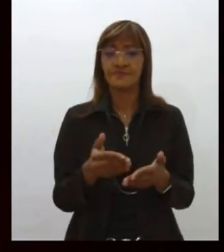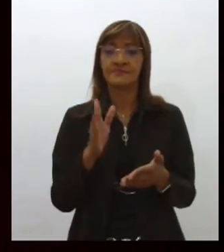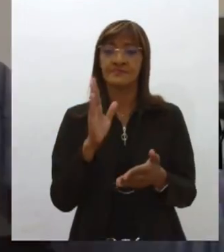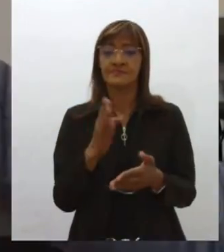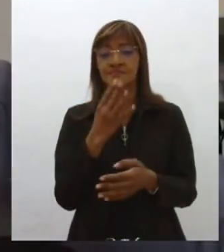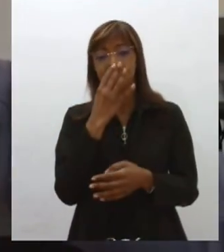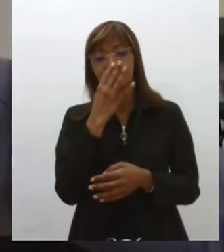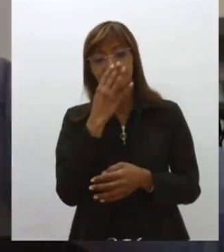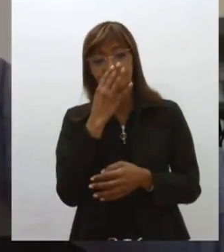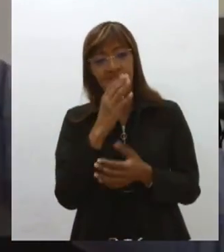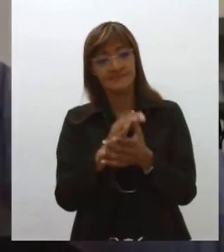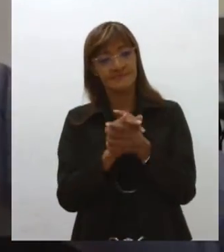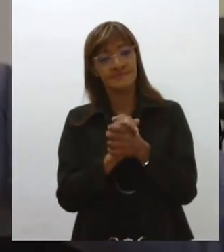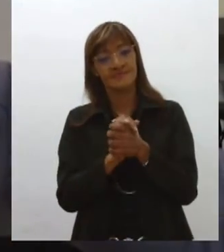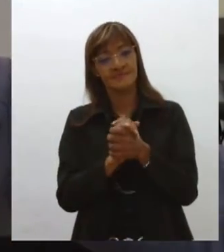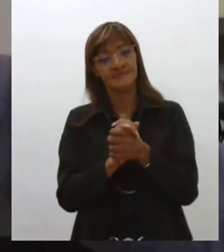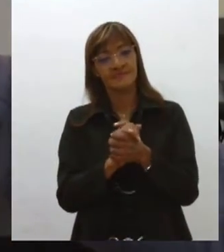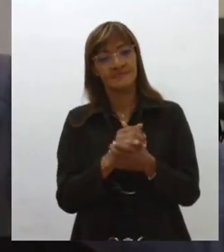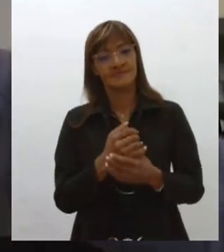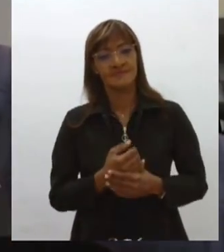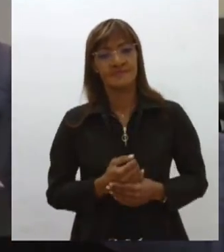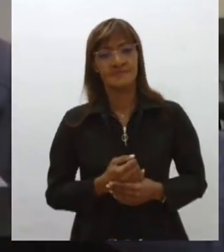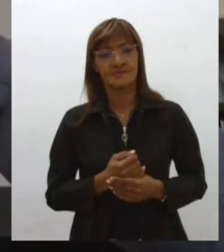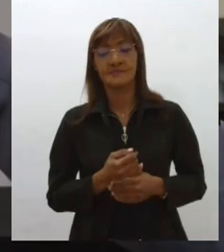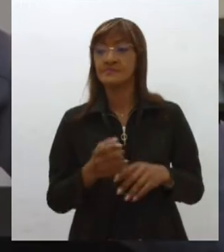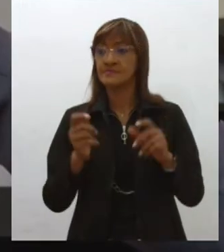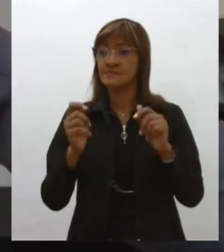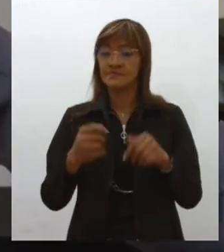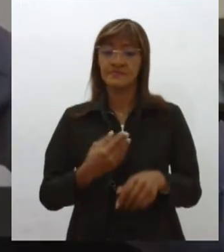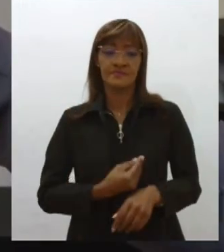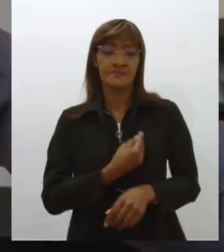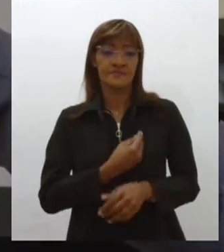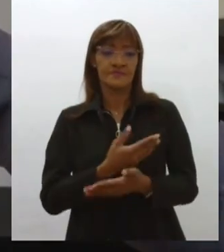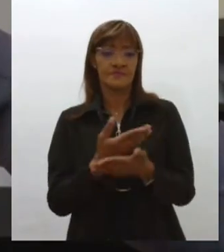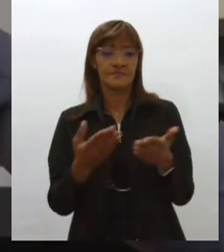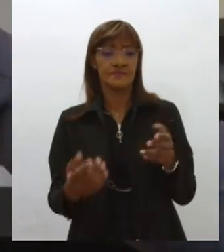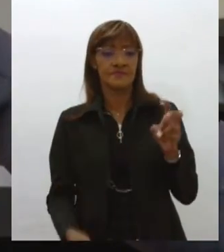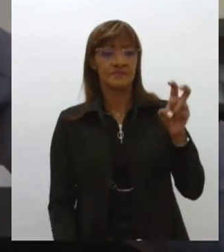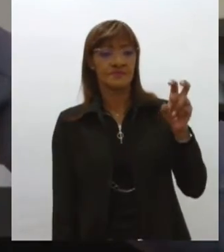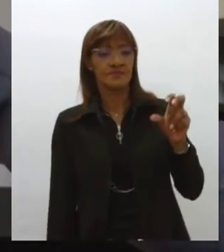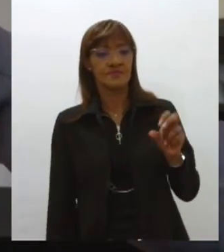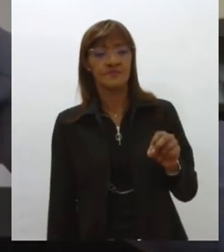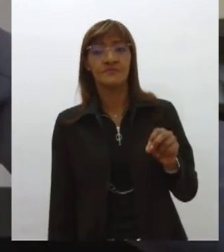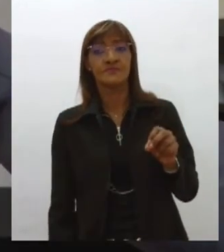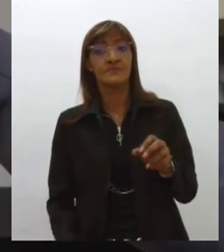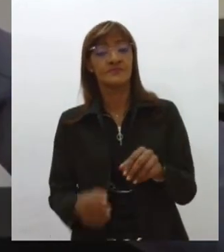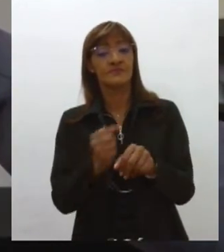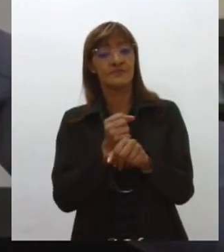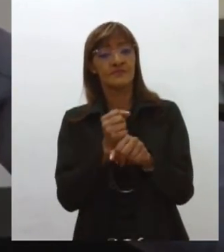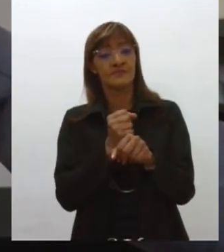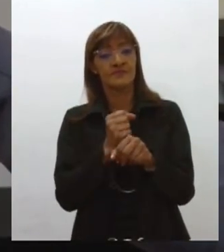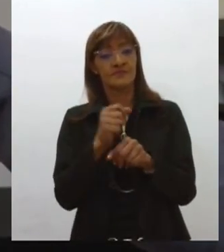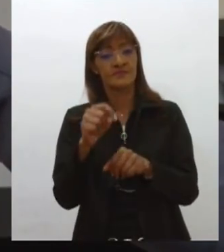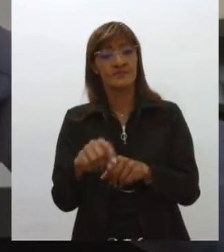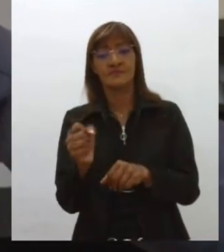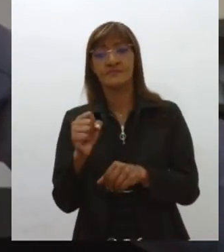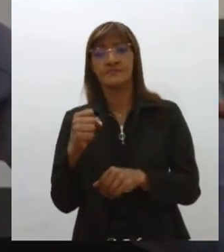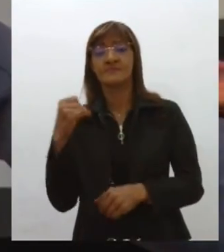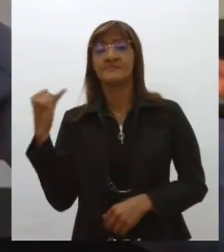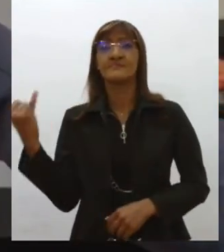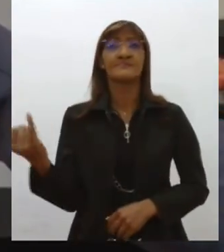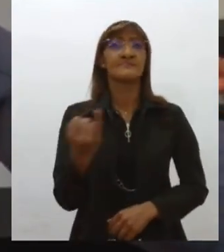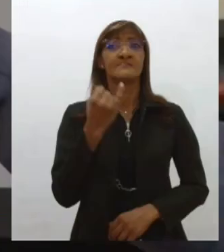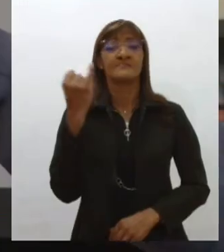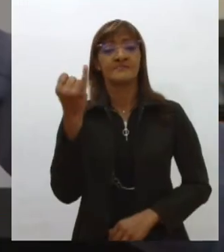estadual. Nós fizemos questão de vir aqui prestigiar esses 50 anos da defesa civil de Sergipe, um estado importante, querido por